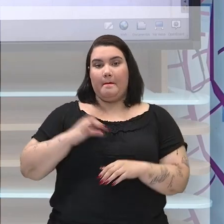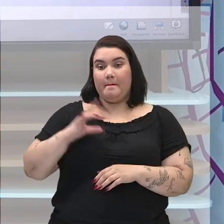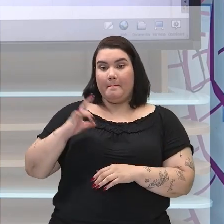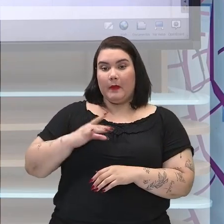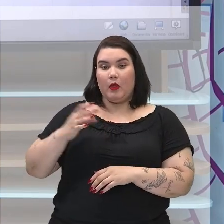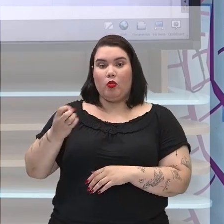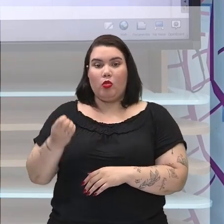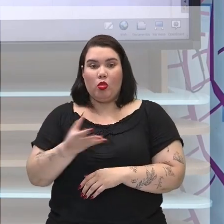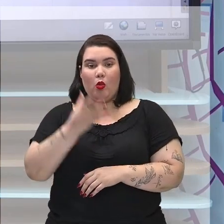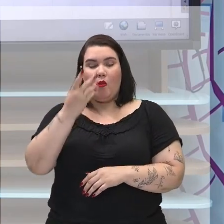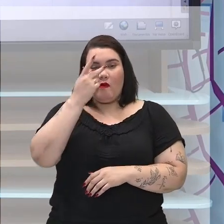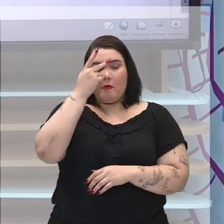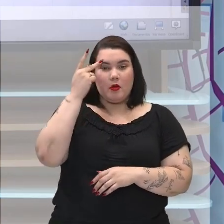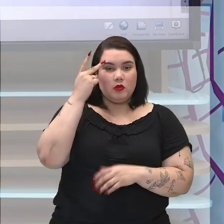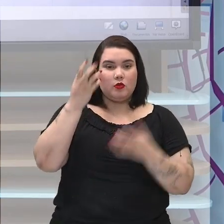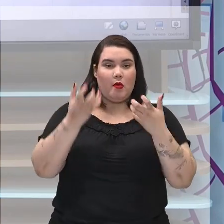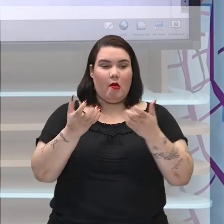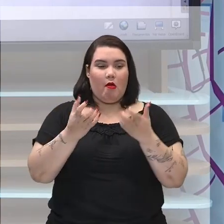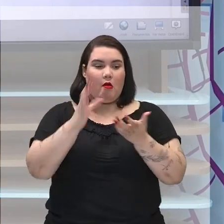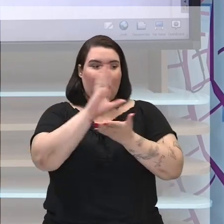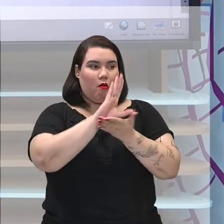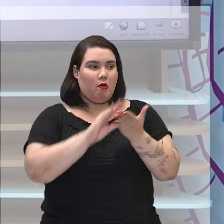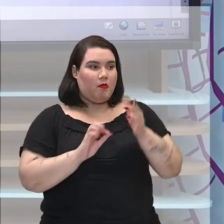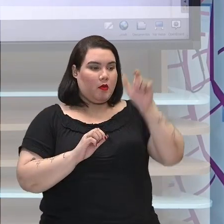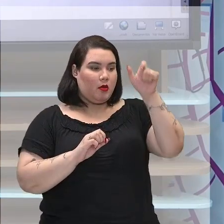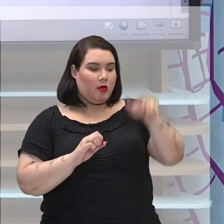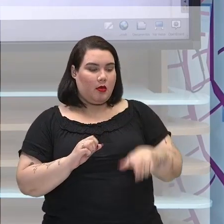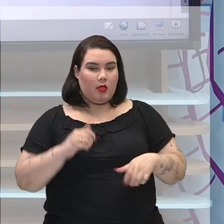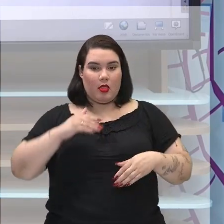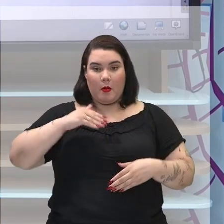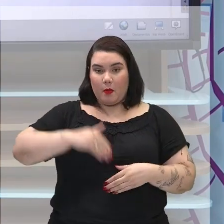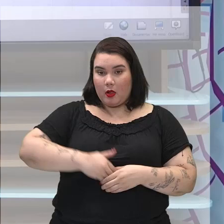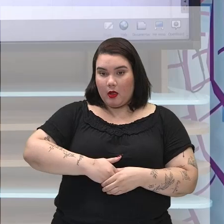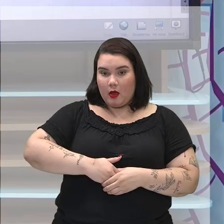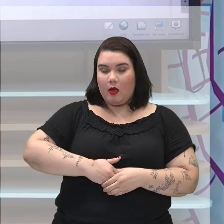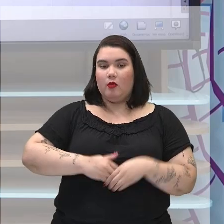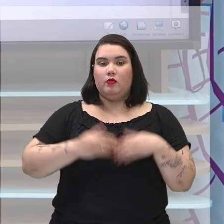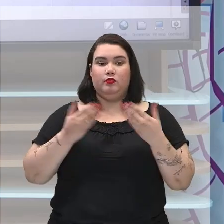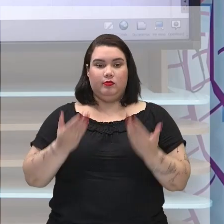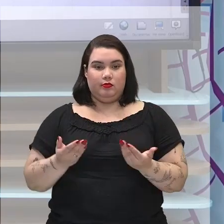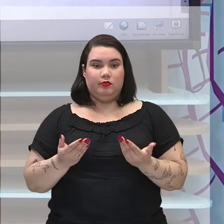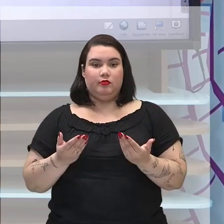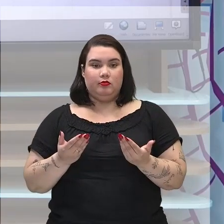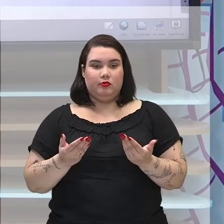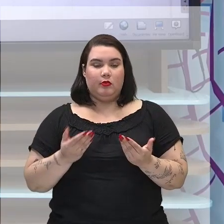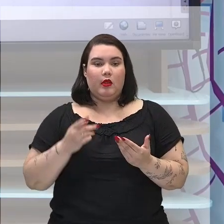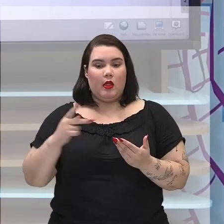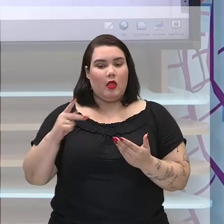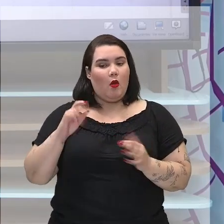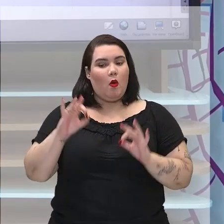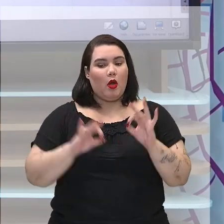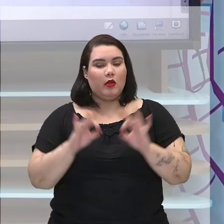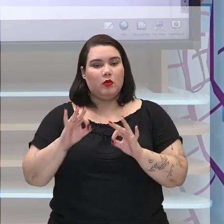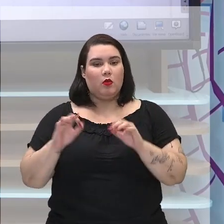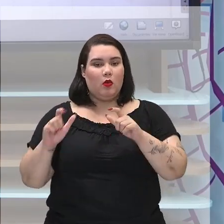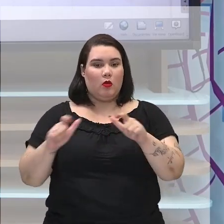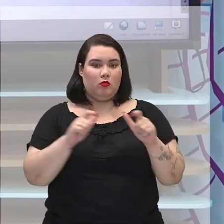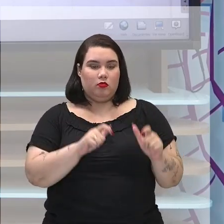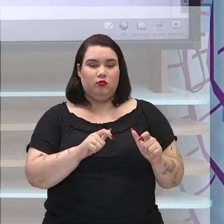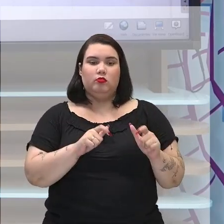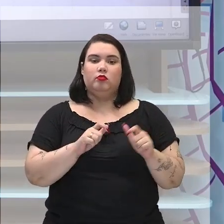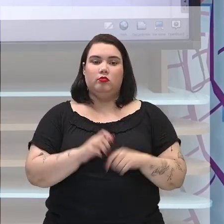novos Napoleões Bonapartes então eles estavam definindo seu território estavam definindo seu território ó o